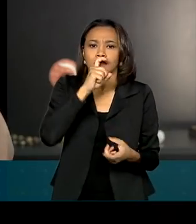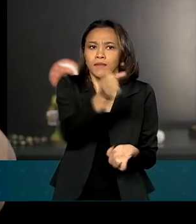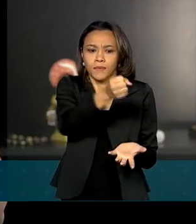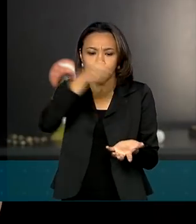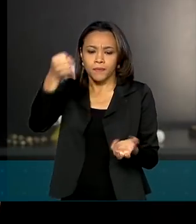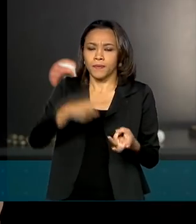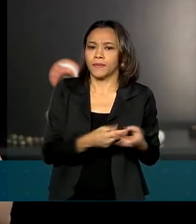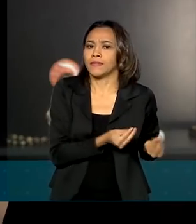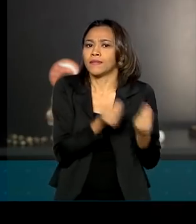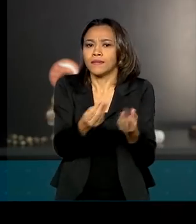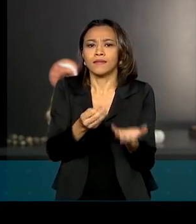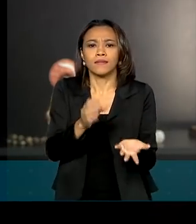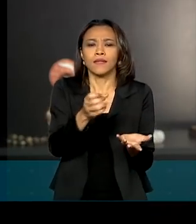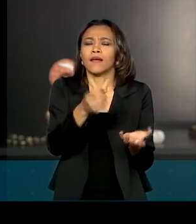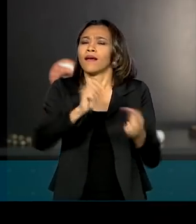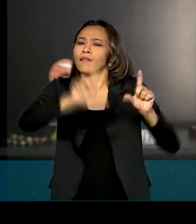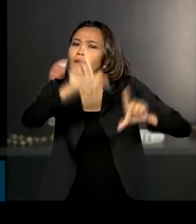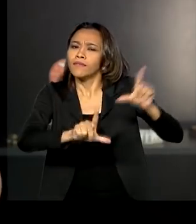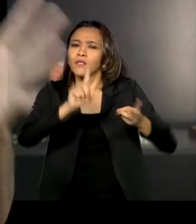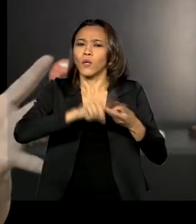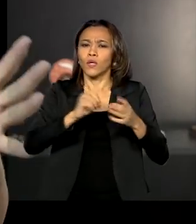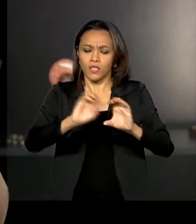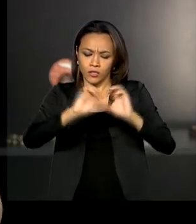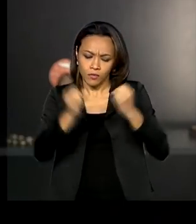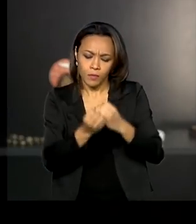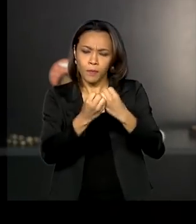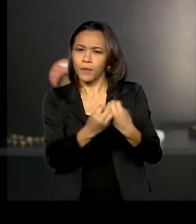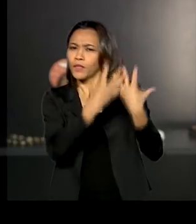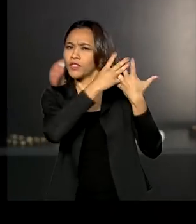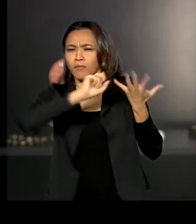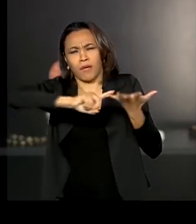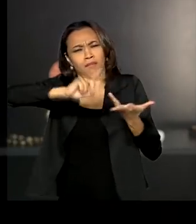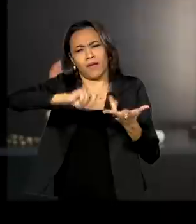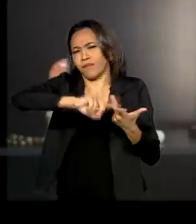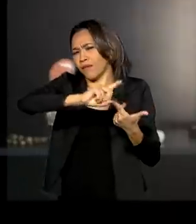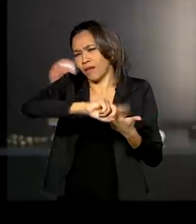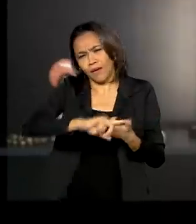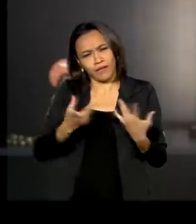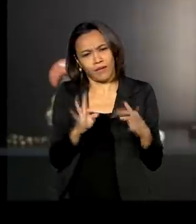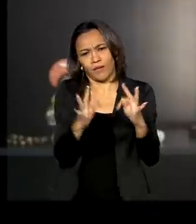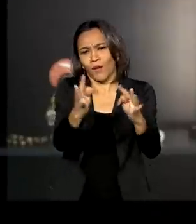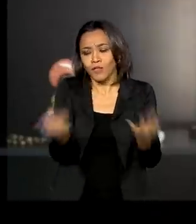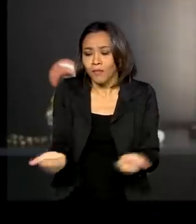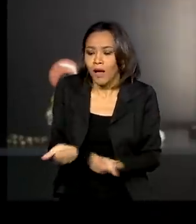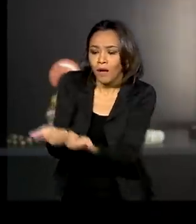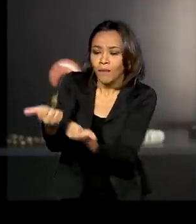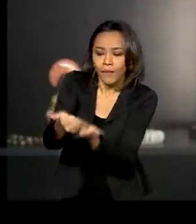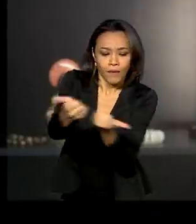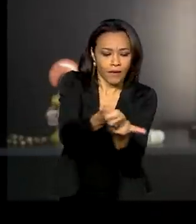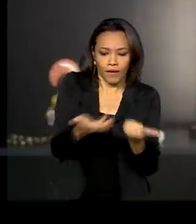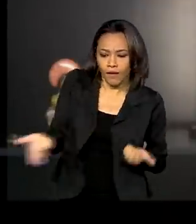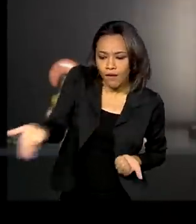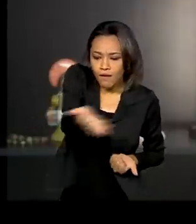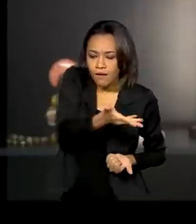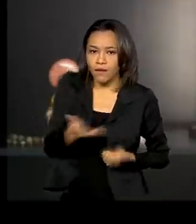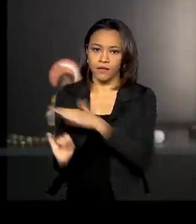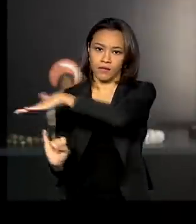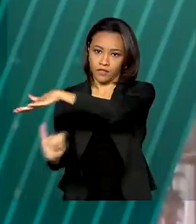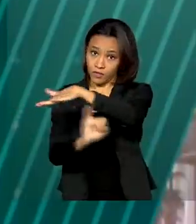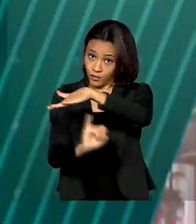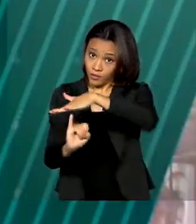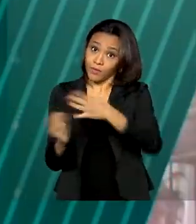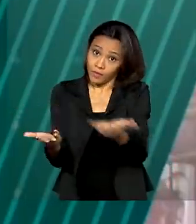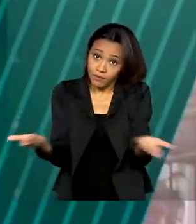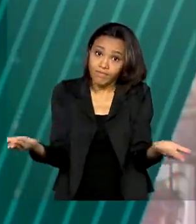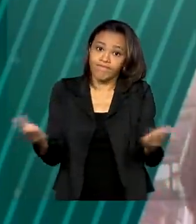televisões, impressoras, projetores e outros vários equipamentos necessários a essas instituições beneficiadas.